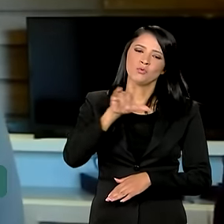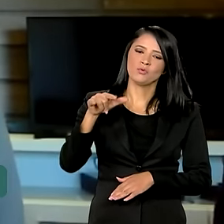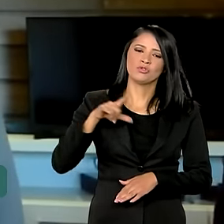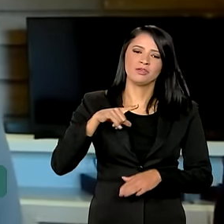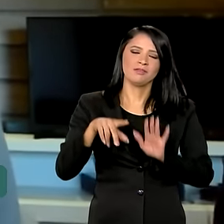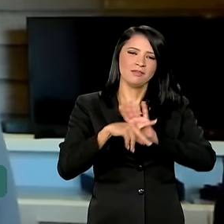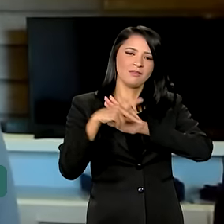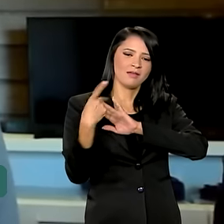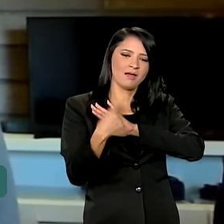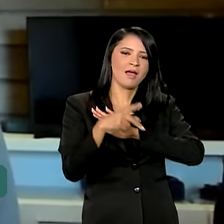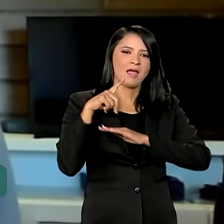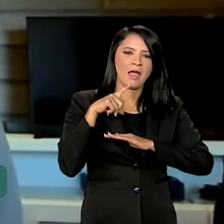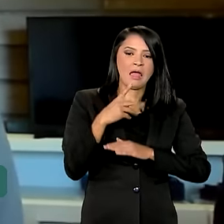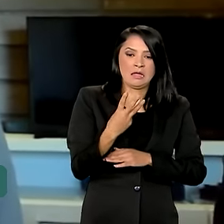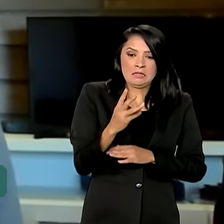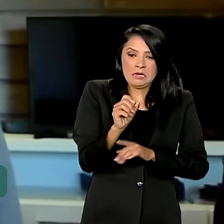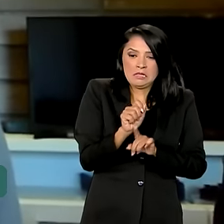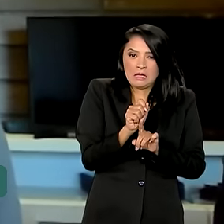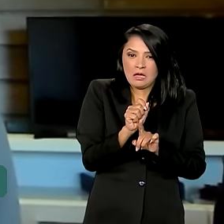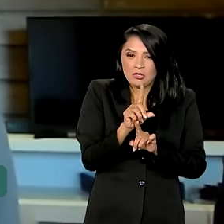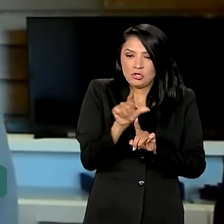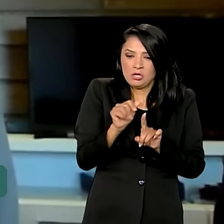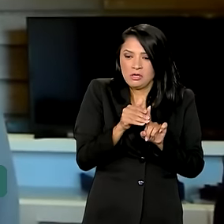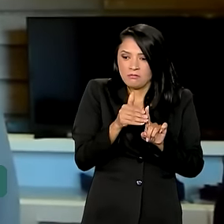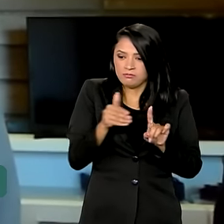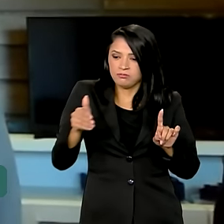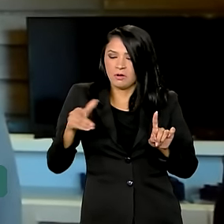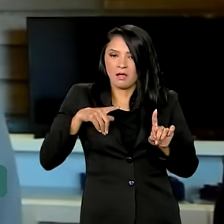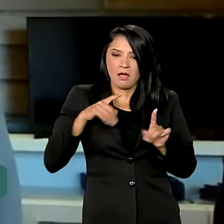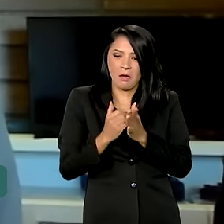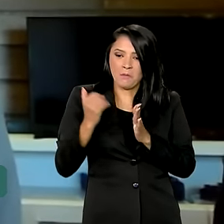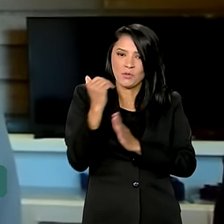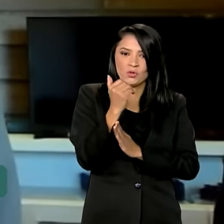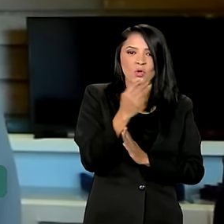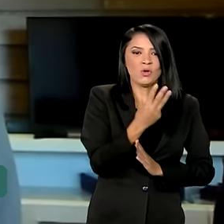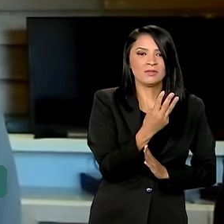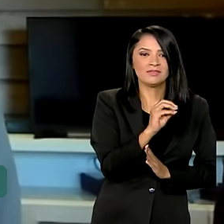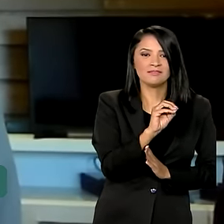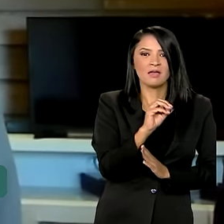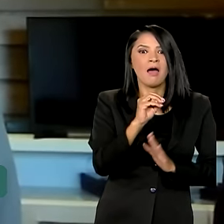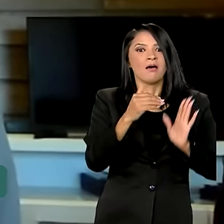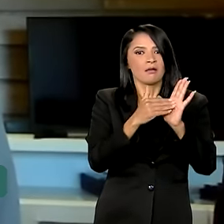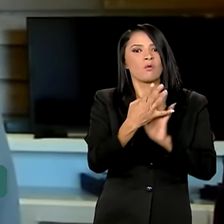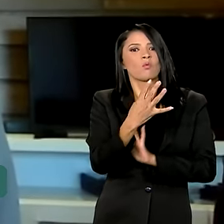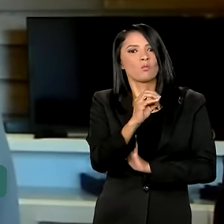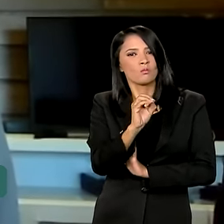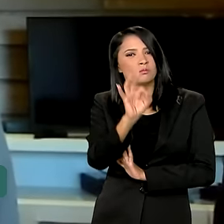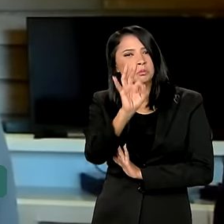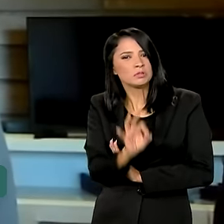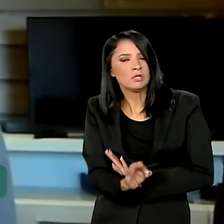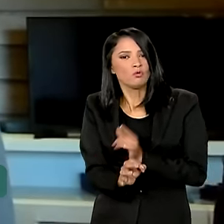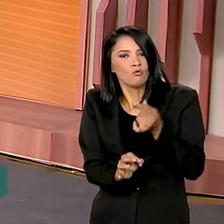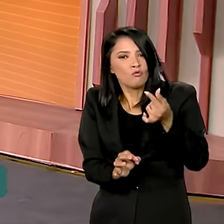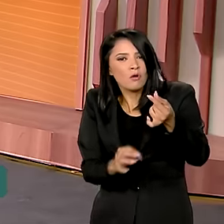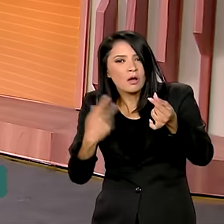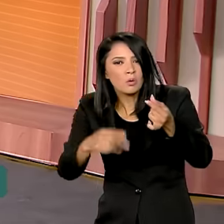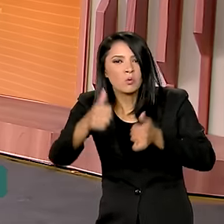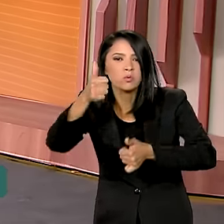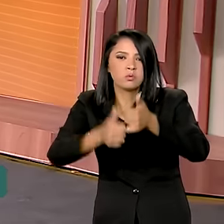especialmente nos últimos 30 dias, nós tivemos um aumento entre 30% a 40% no preço do arroz.